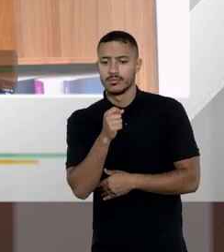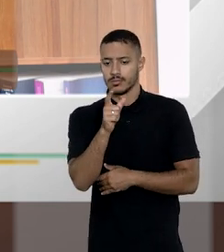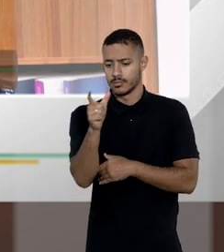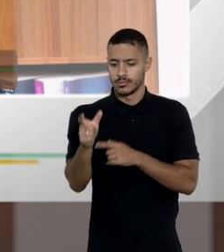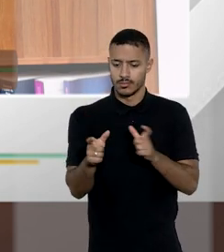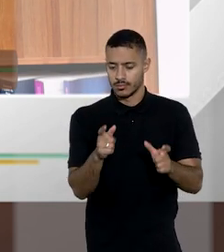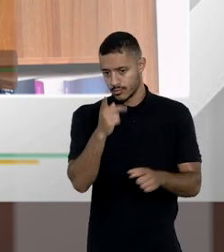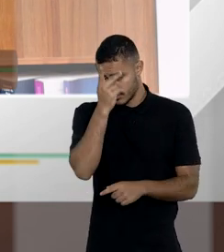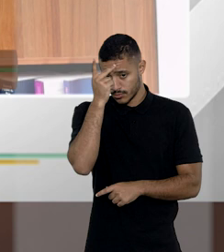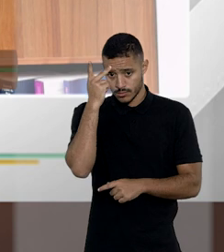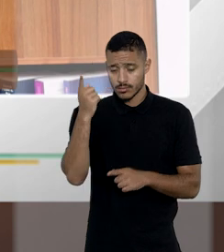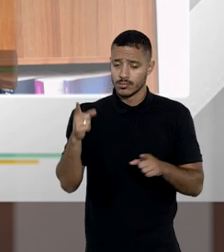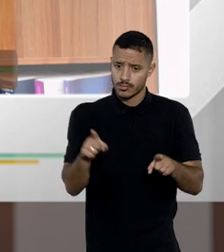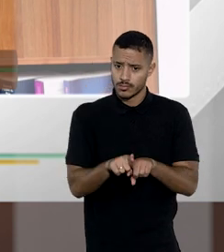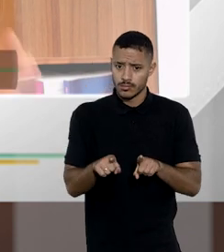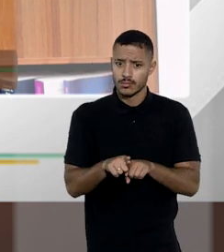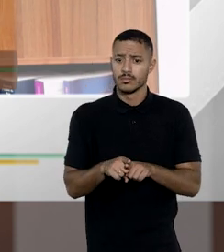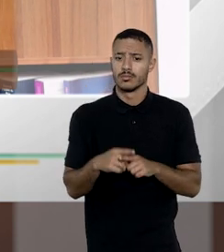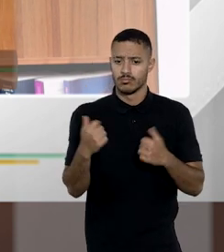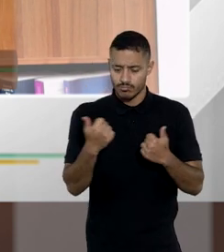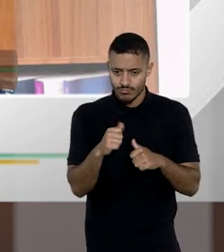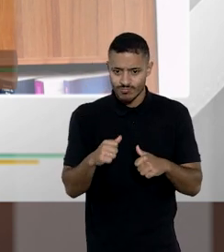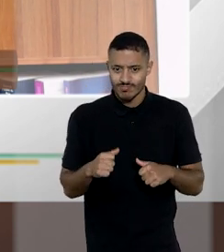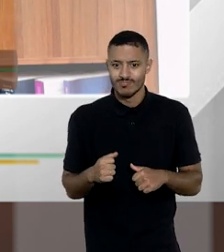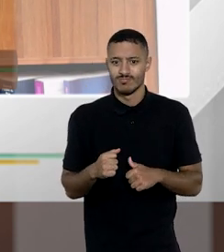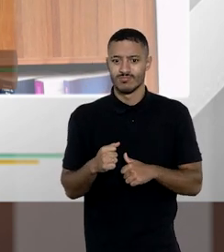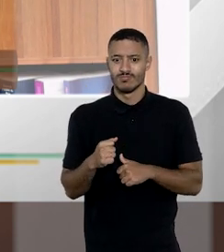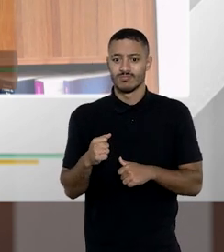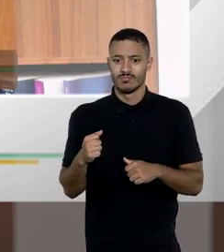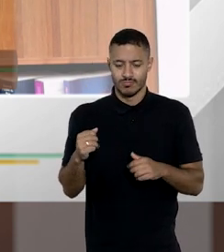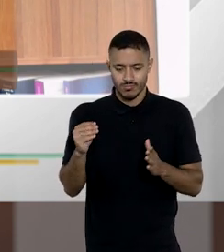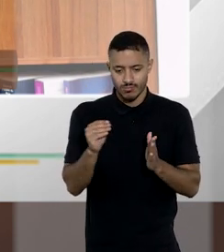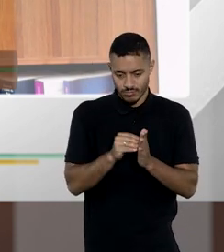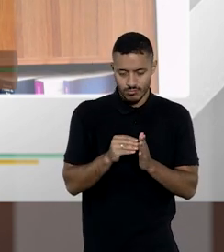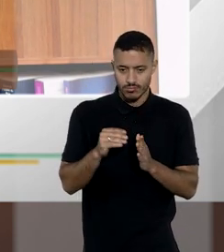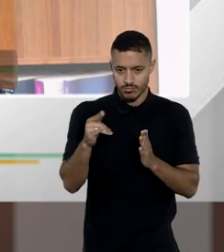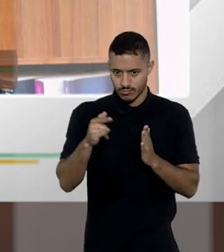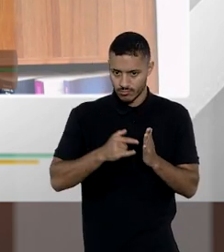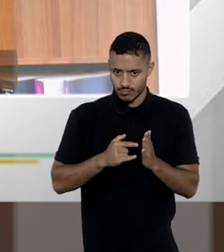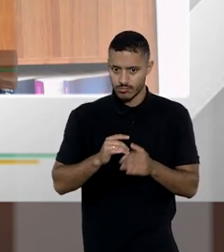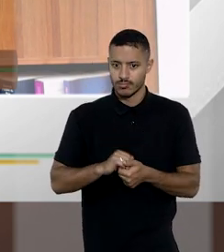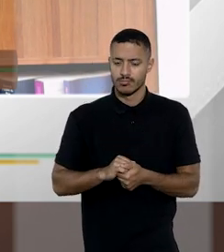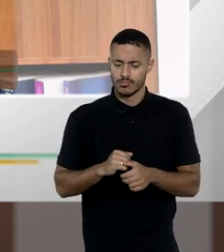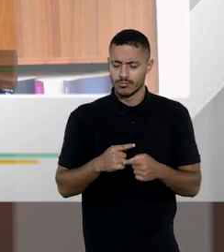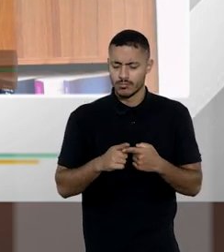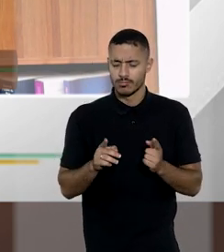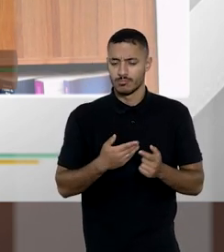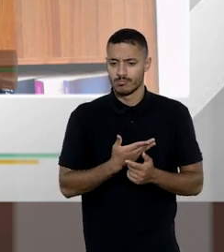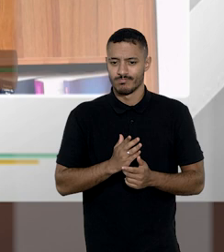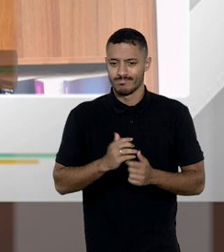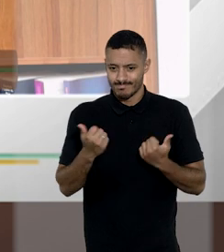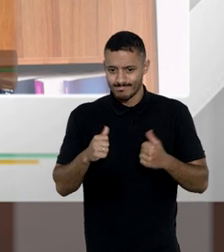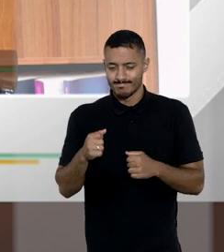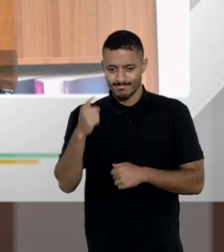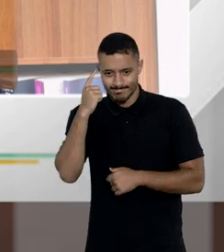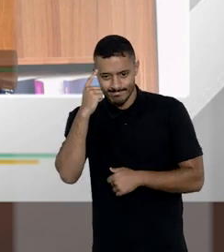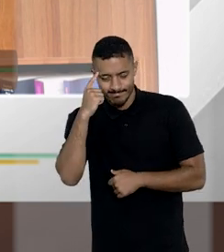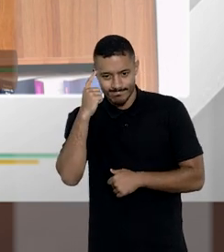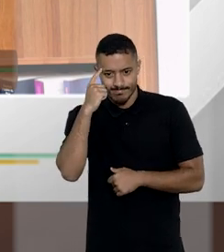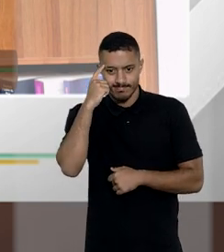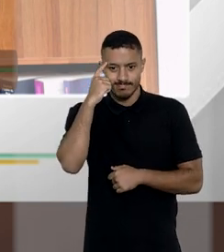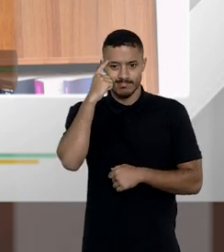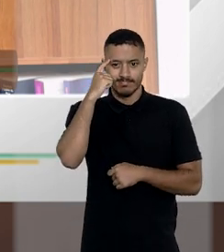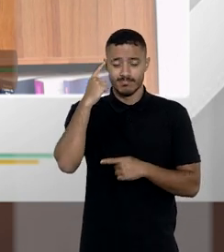desses personagens isso também precisa ser inventariado mas a gente precisa pensar em